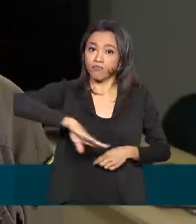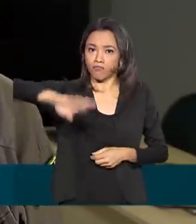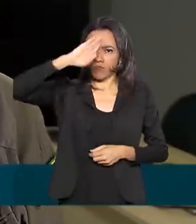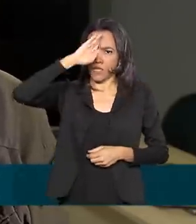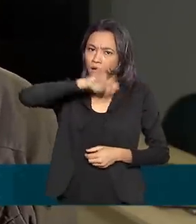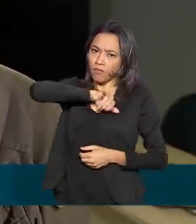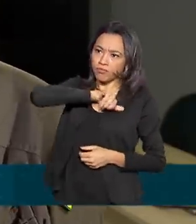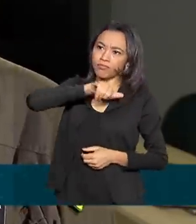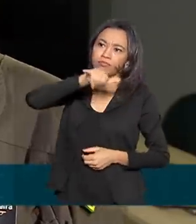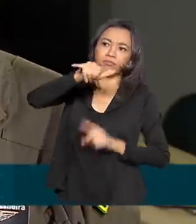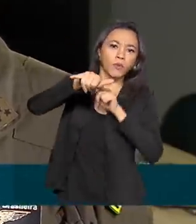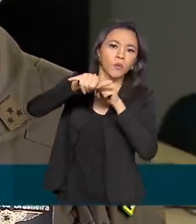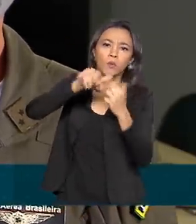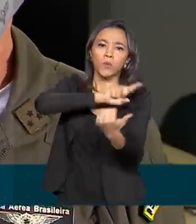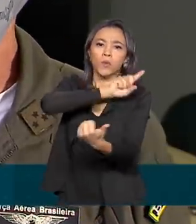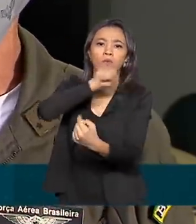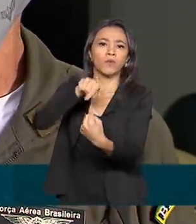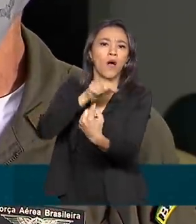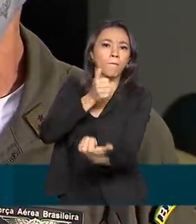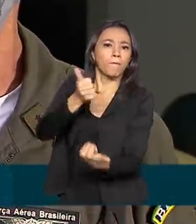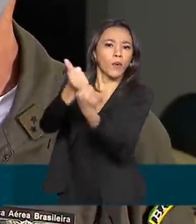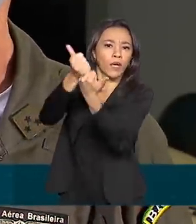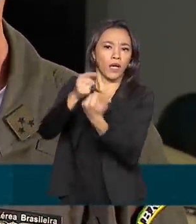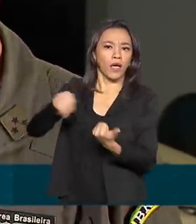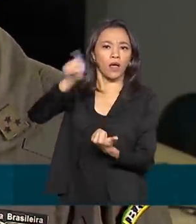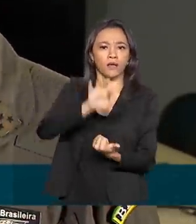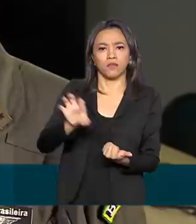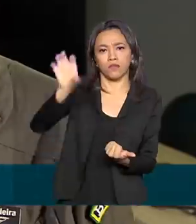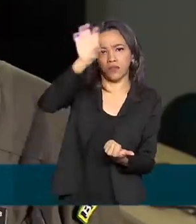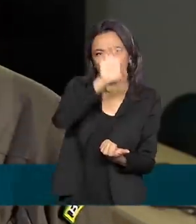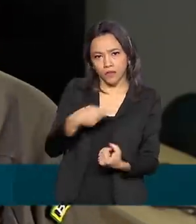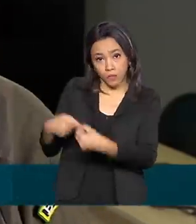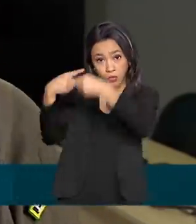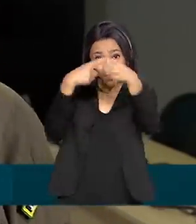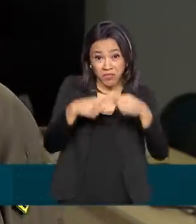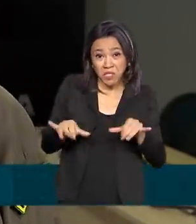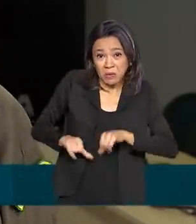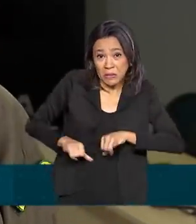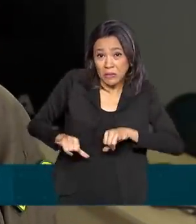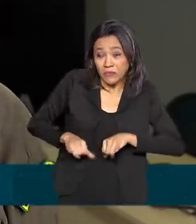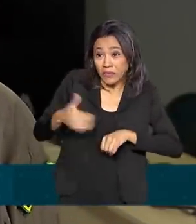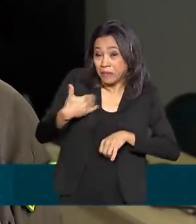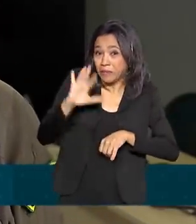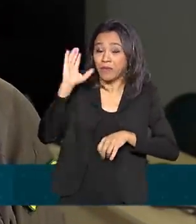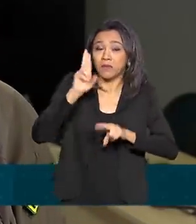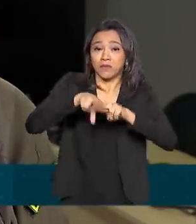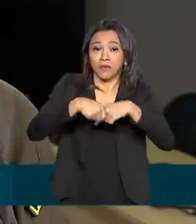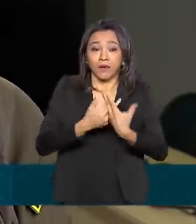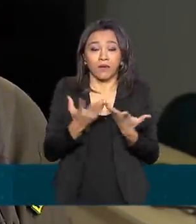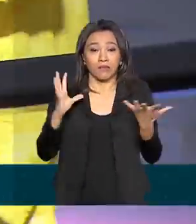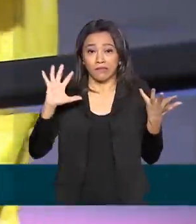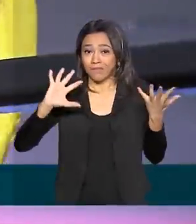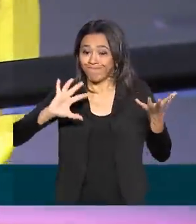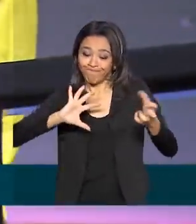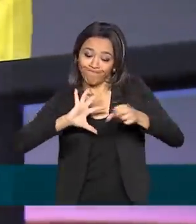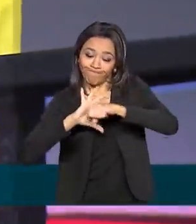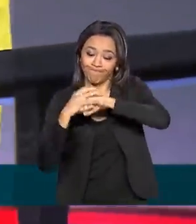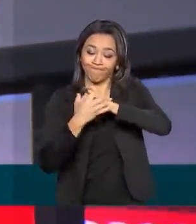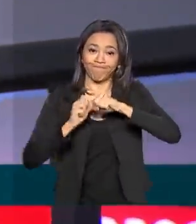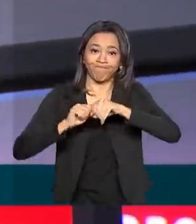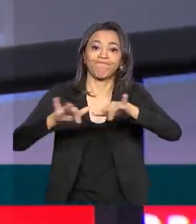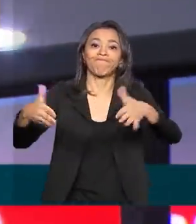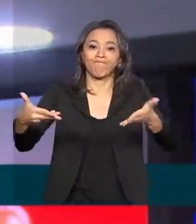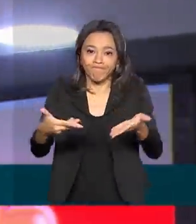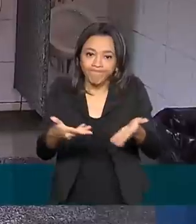poder apoiar esses estados e municípios que estão sofrendo mais com a situação do vírus. Outra ação